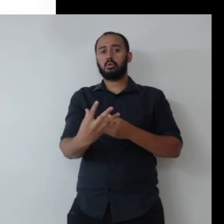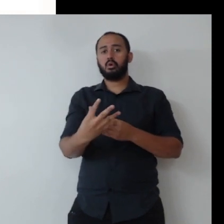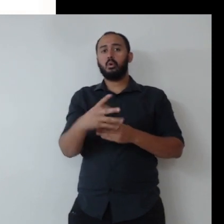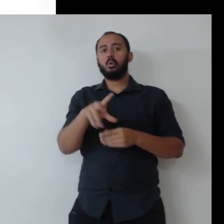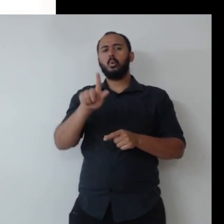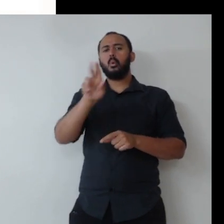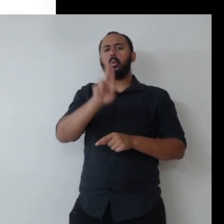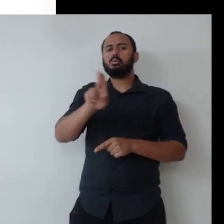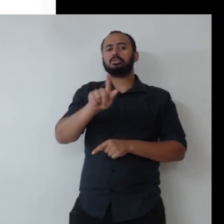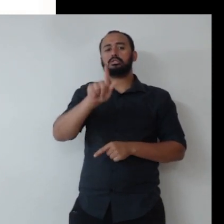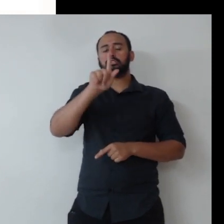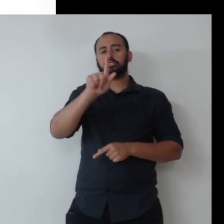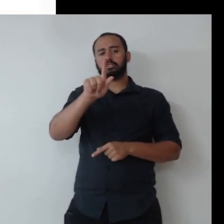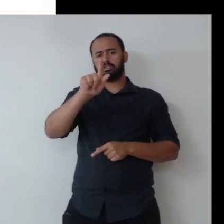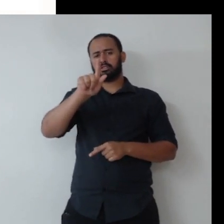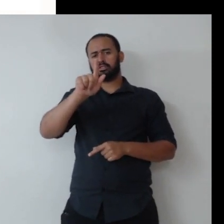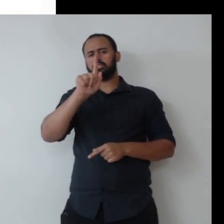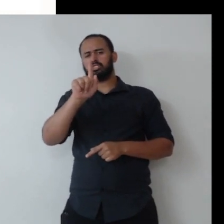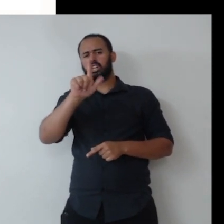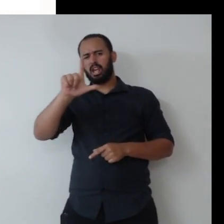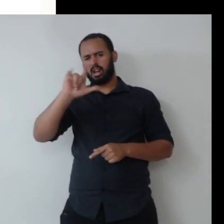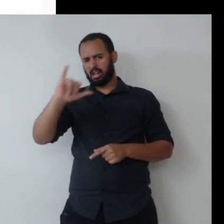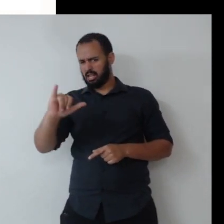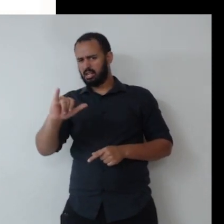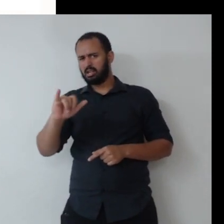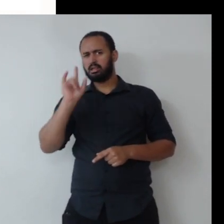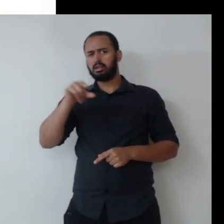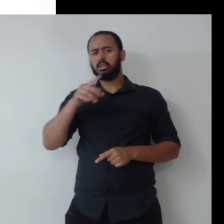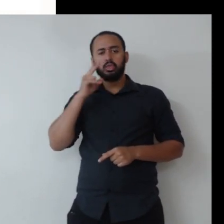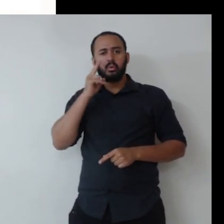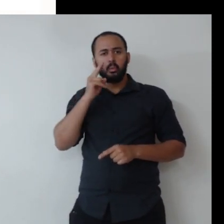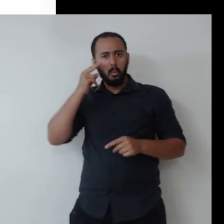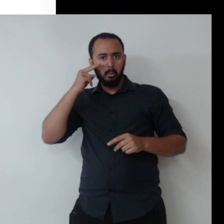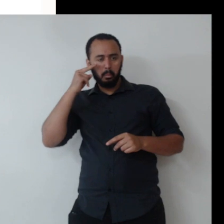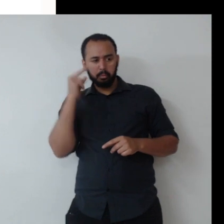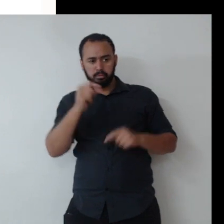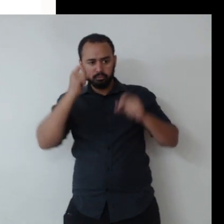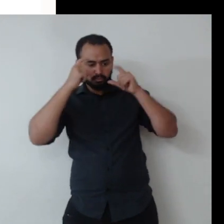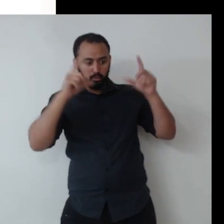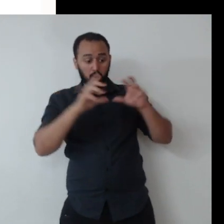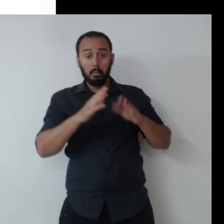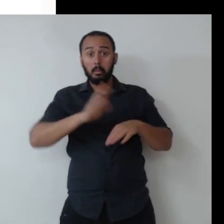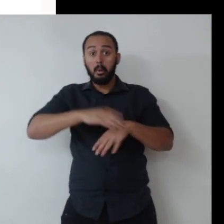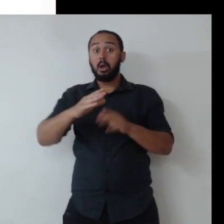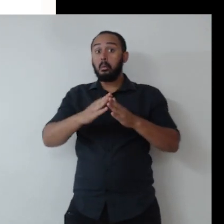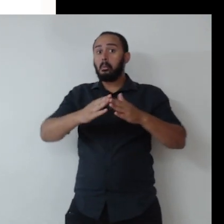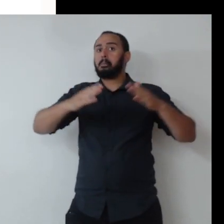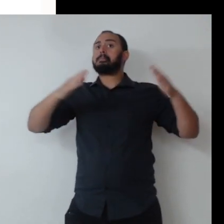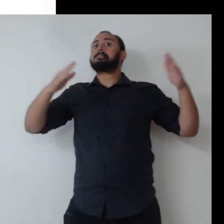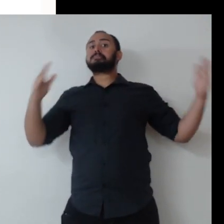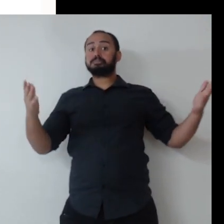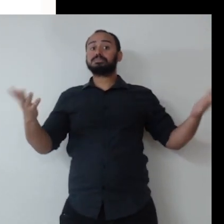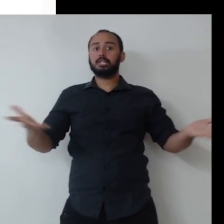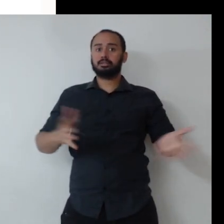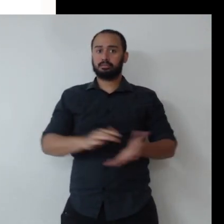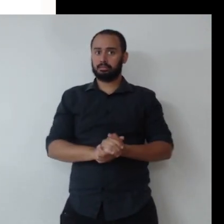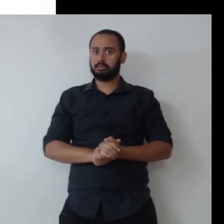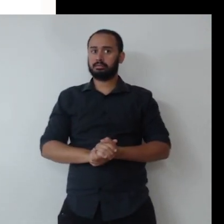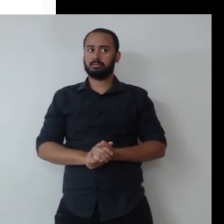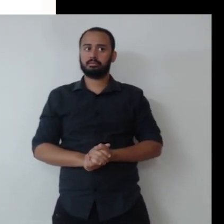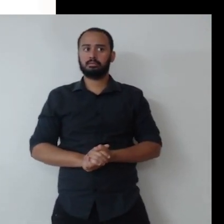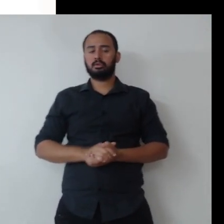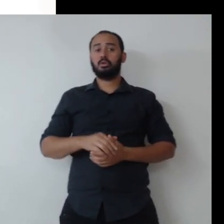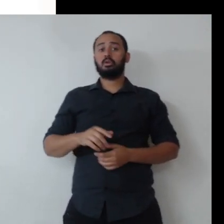governos também, né? E sim, o GRI já traz uma visão ampla. Olha como é que o ESG não é novo, na verdade, né?